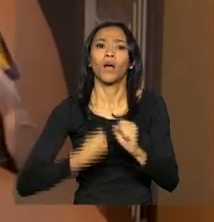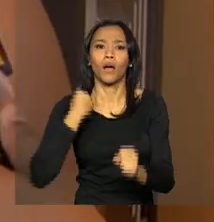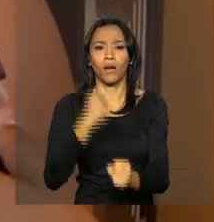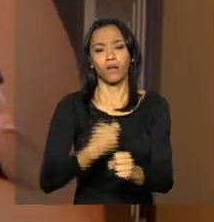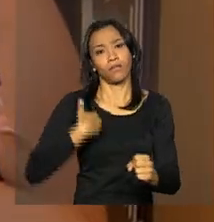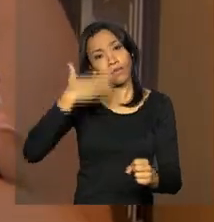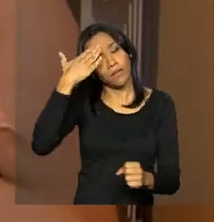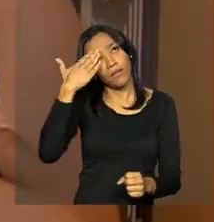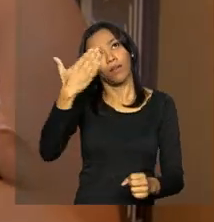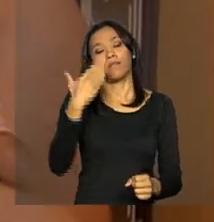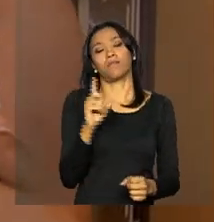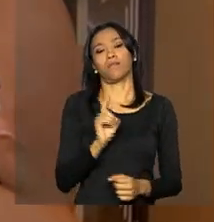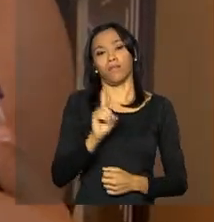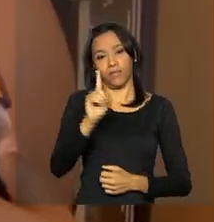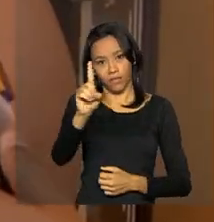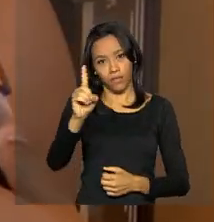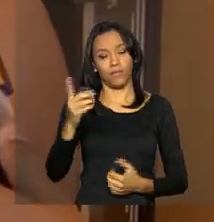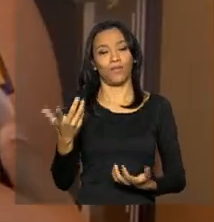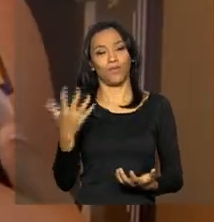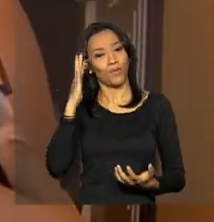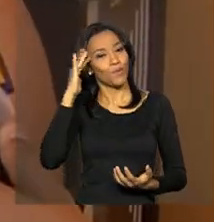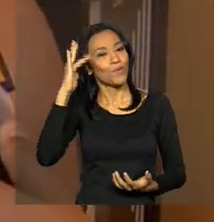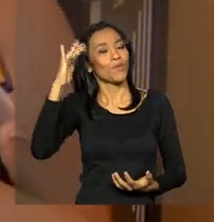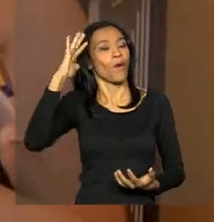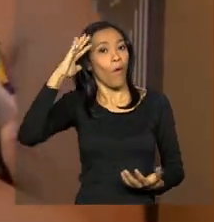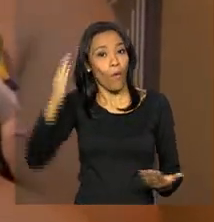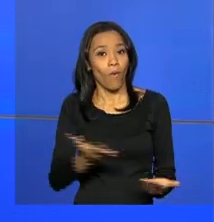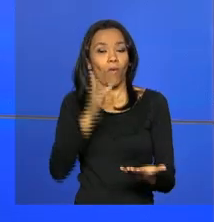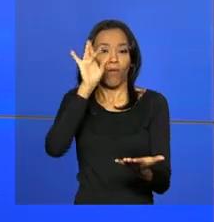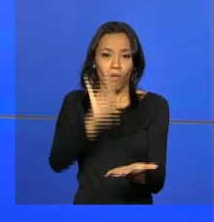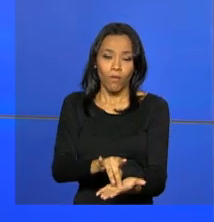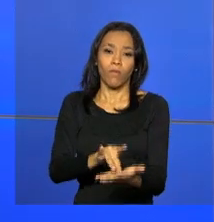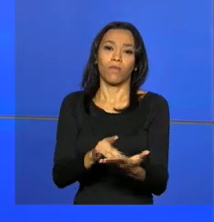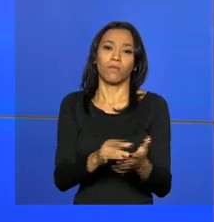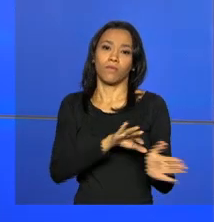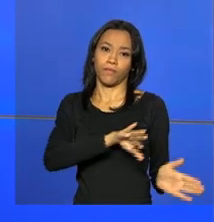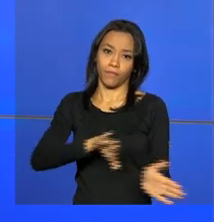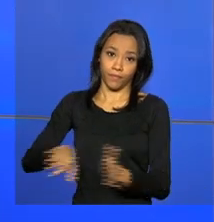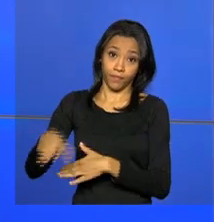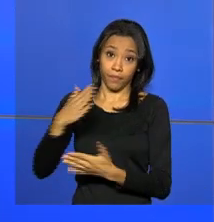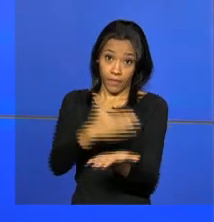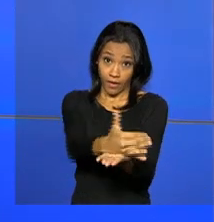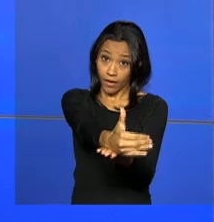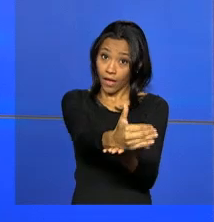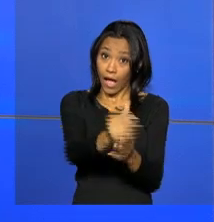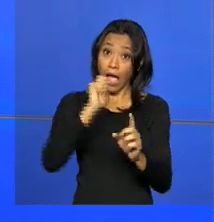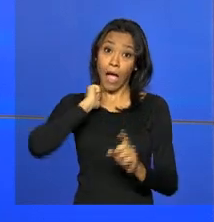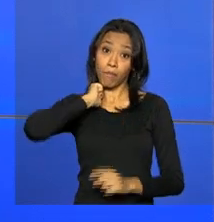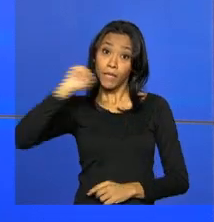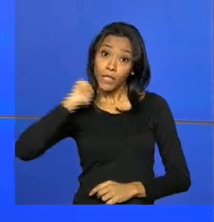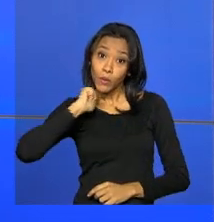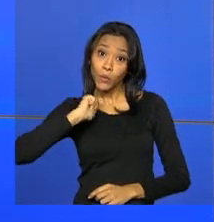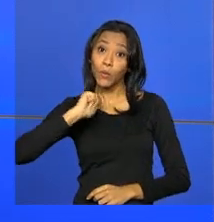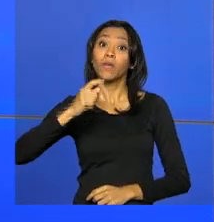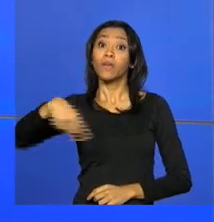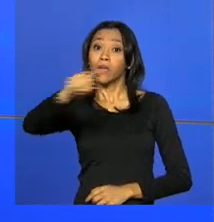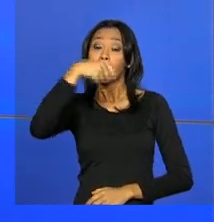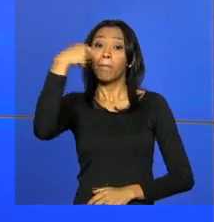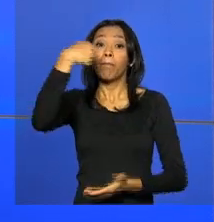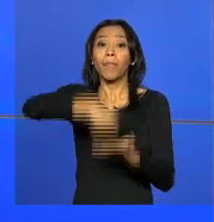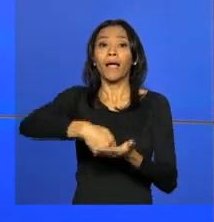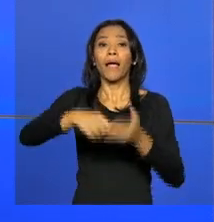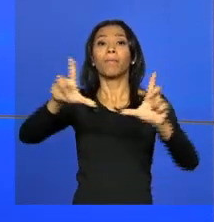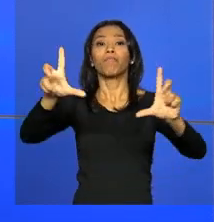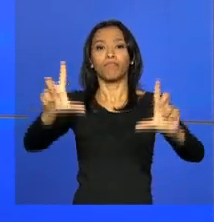graças a Deus, o nosso sonho se realizou. A partir de abril, o consumidor vai pagar menos pela